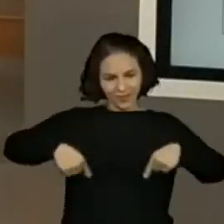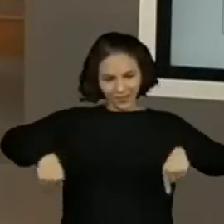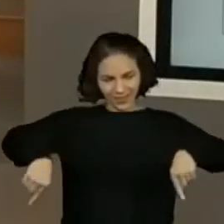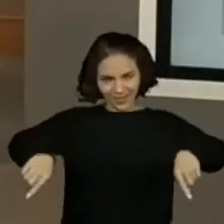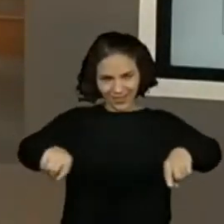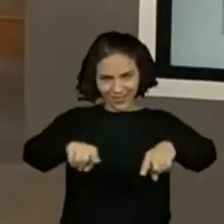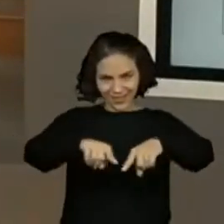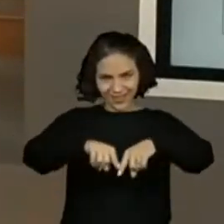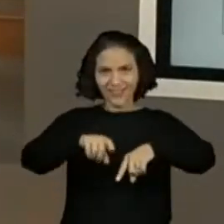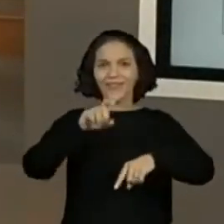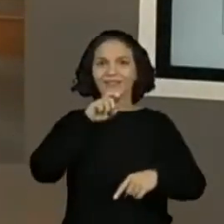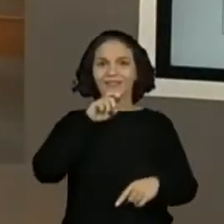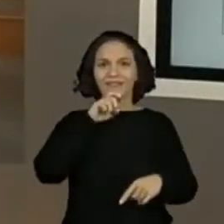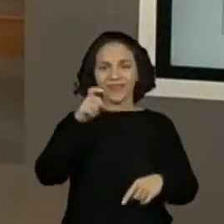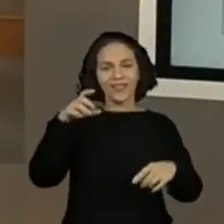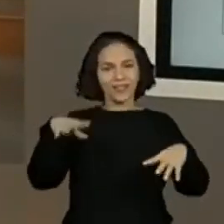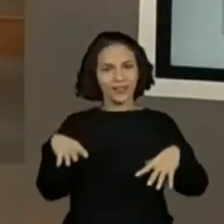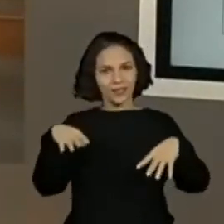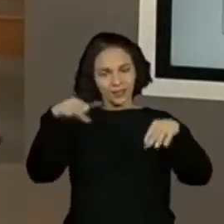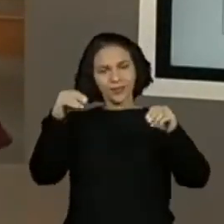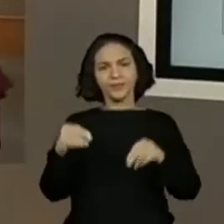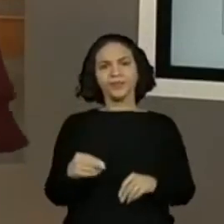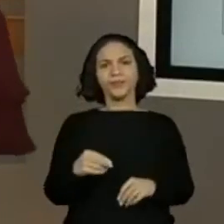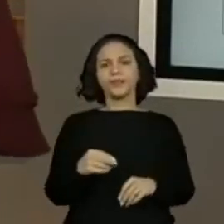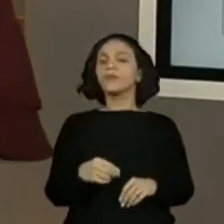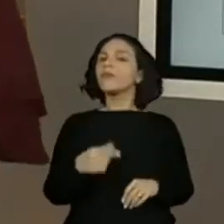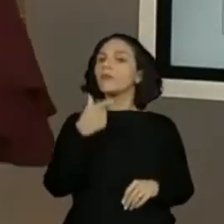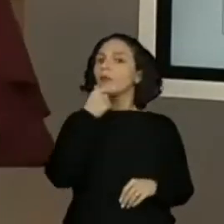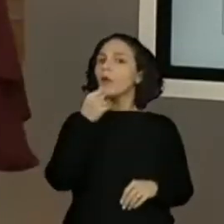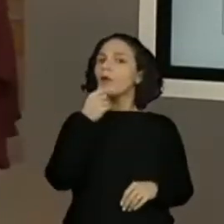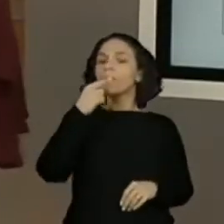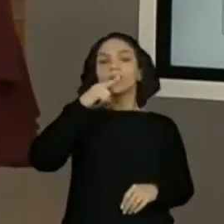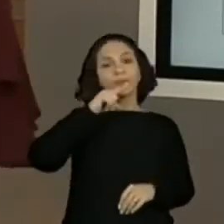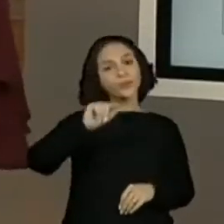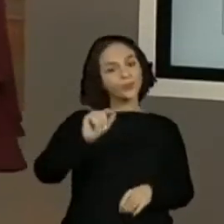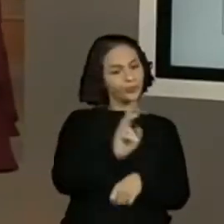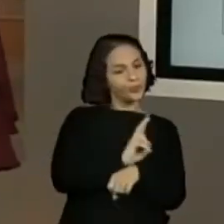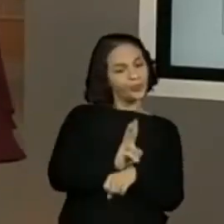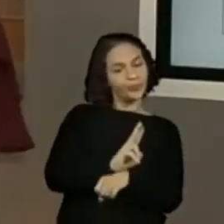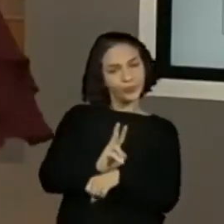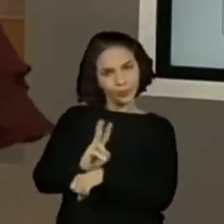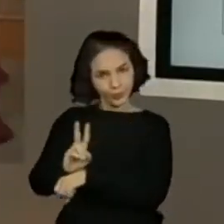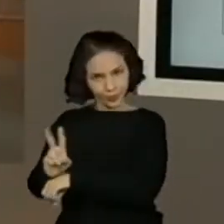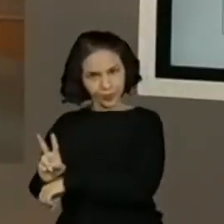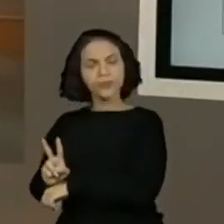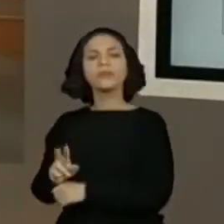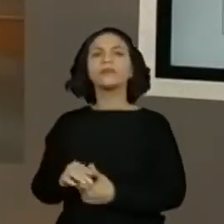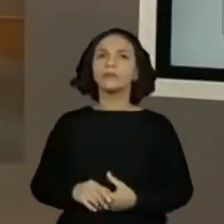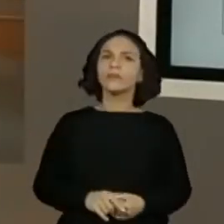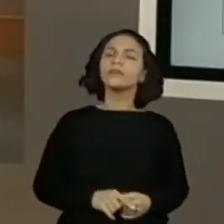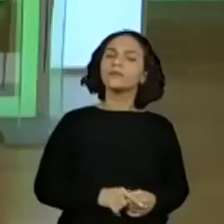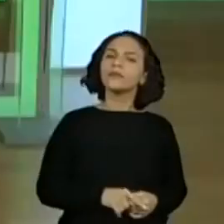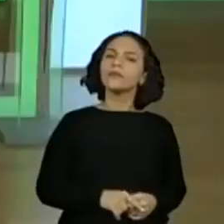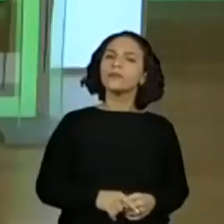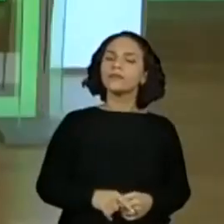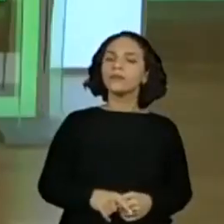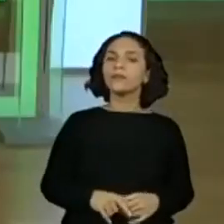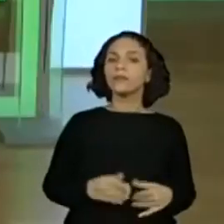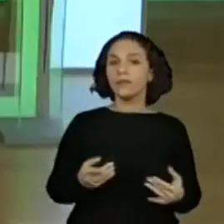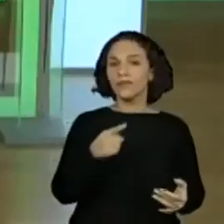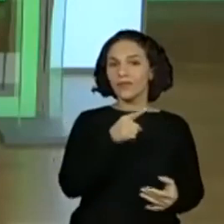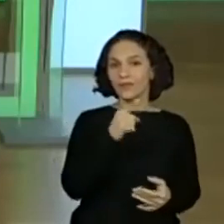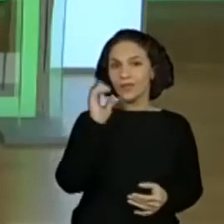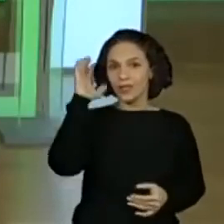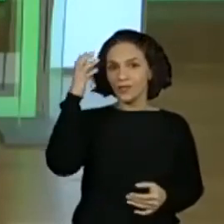verde. Tem um mago guardião, essa informação é importante. vamos resgatar os acontecimentos que a gente já conhece. Daquilo que a professora